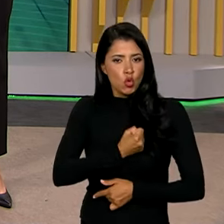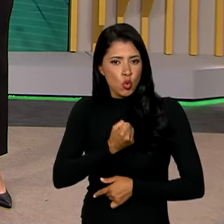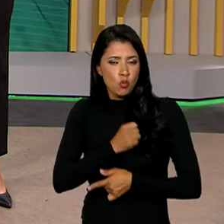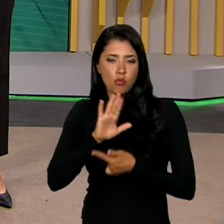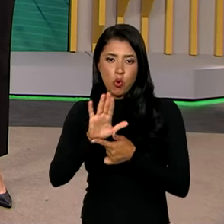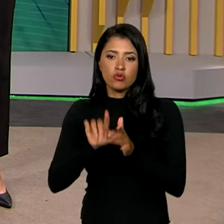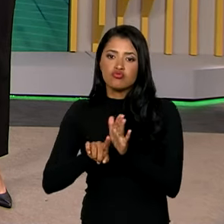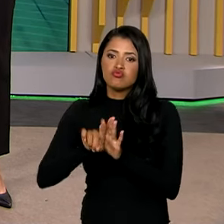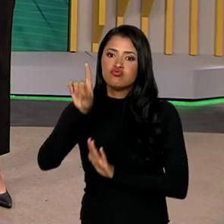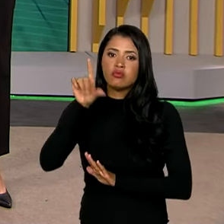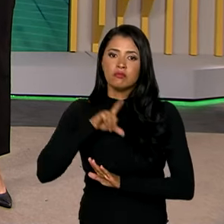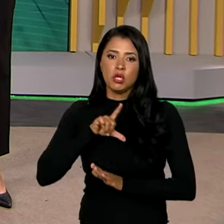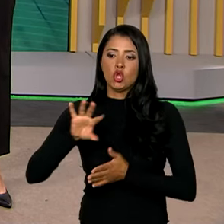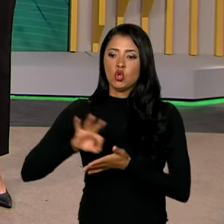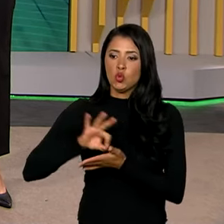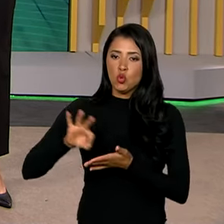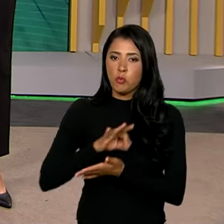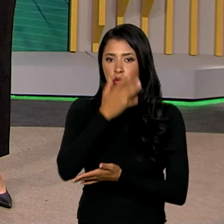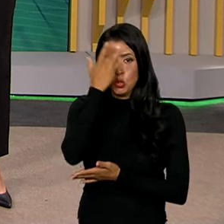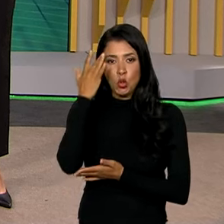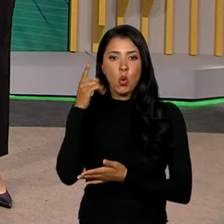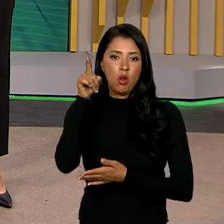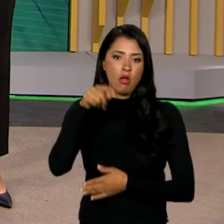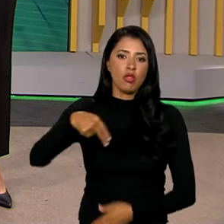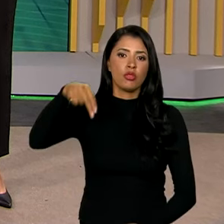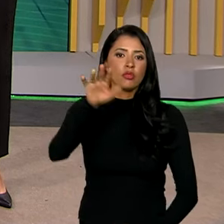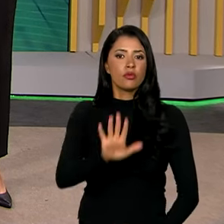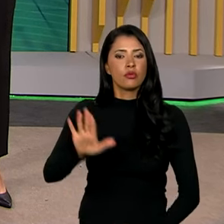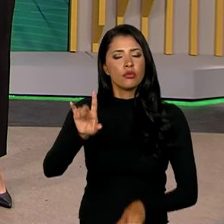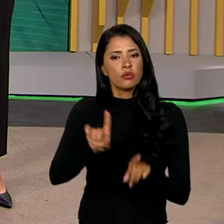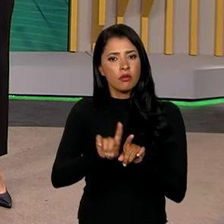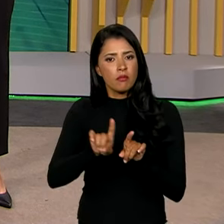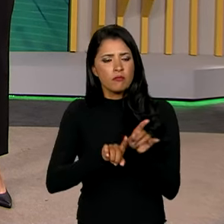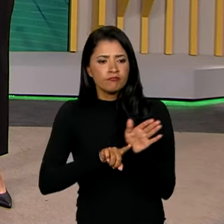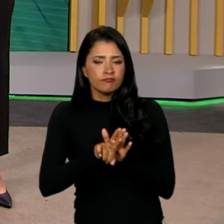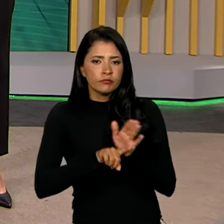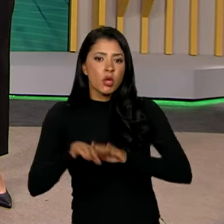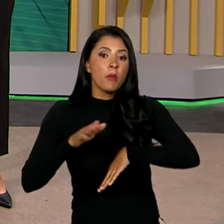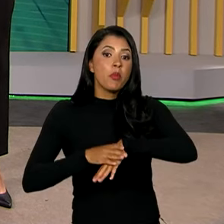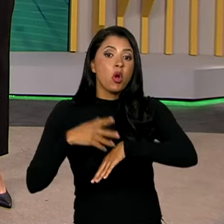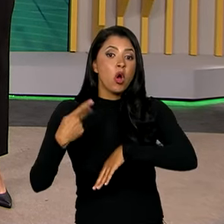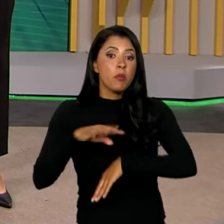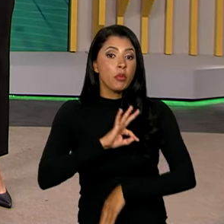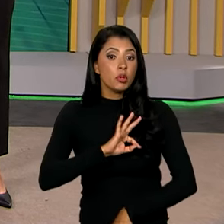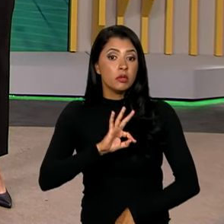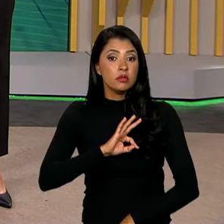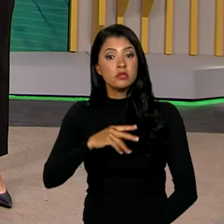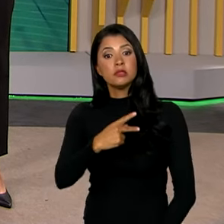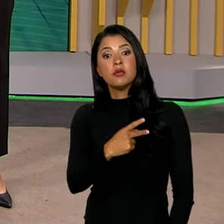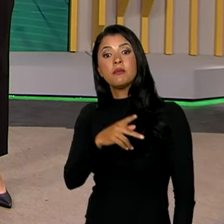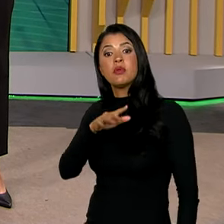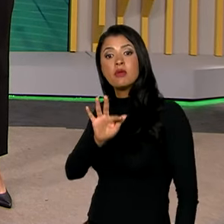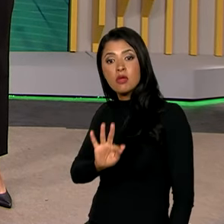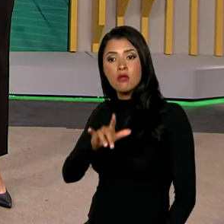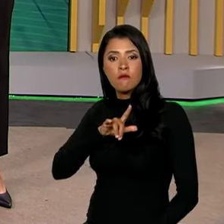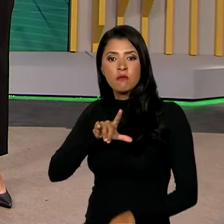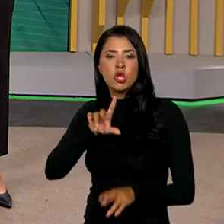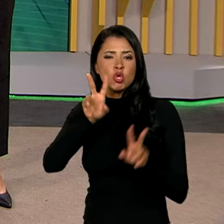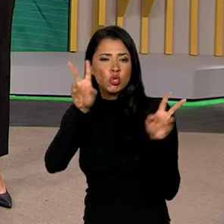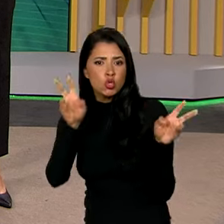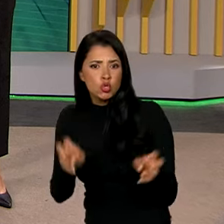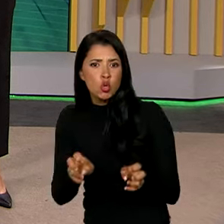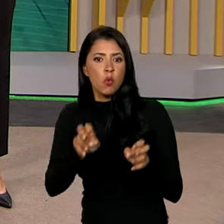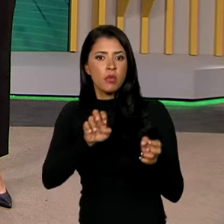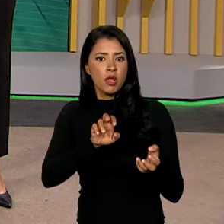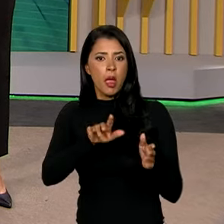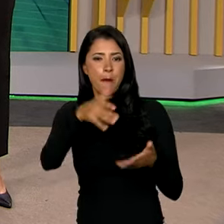aumento de inscritos no Nordeste e falou também da investigação da Polícia Federal sobre um suposto vazamento de imagens da